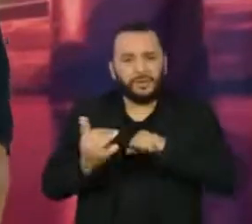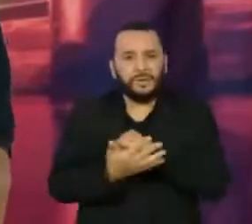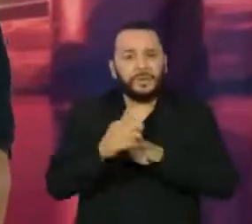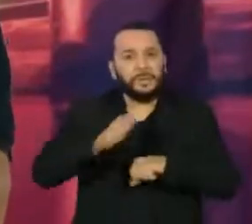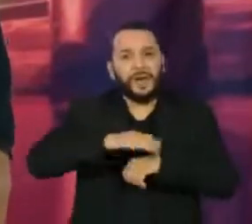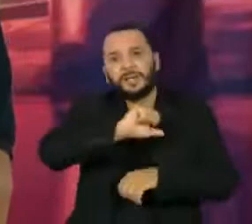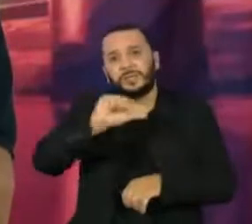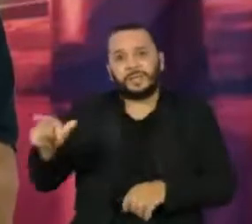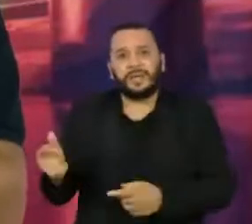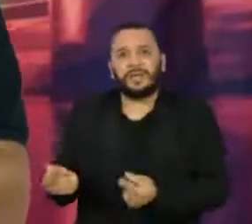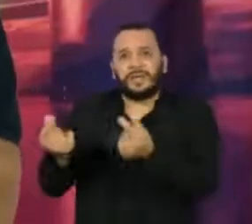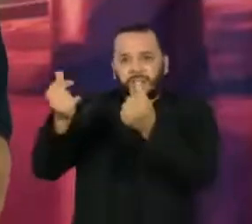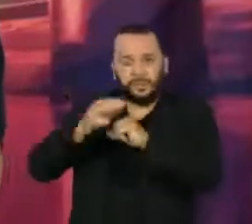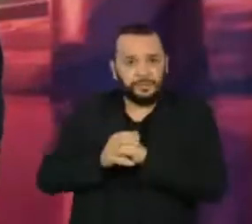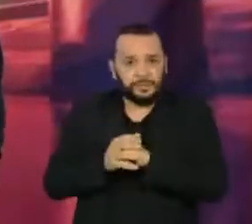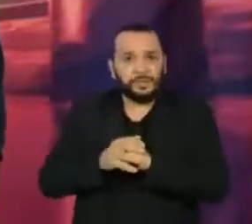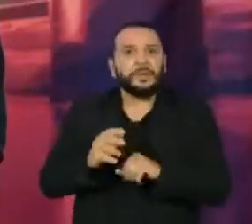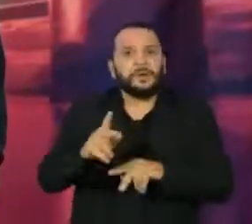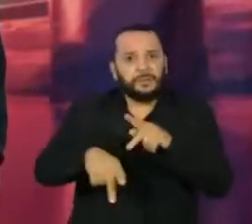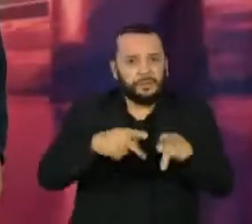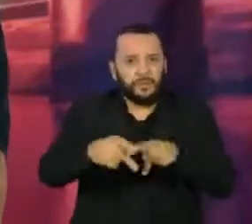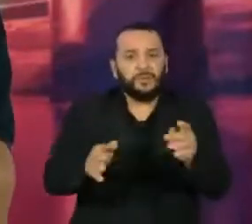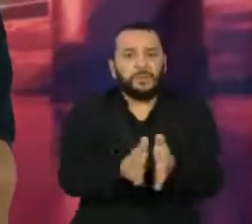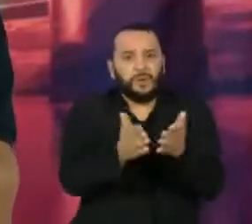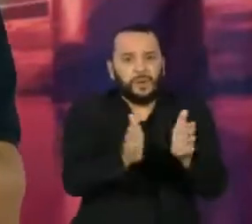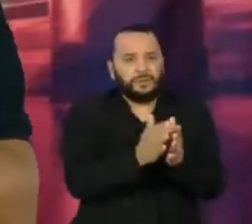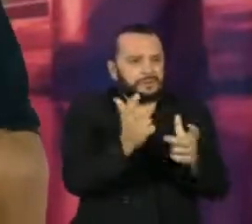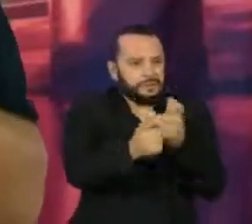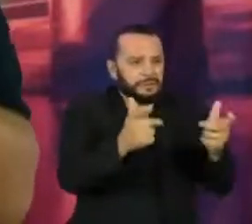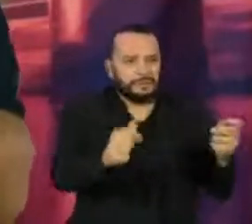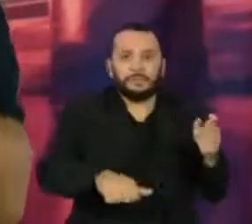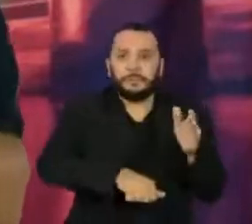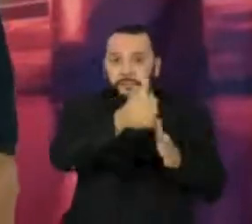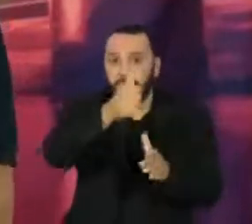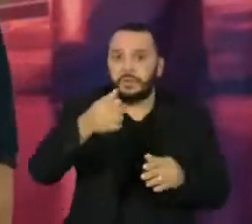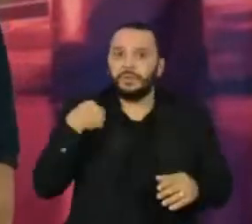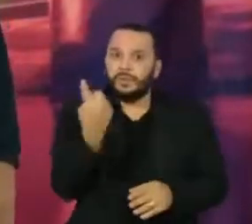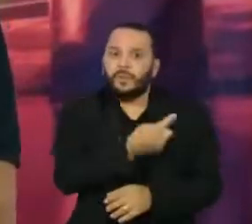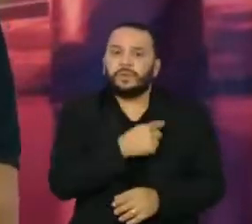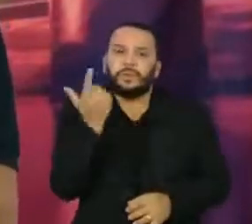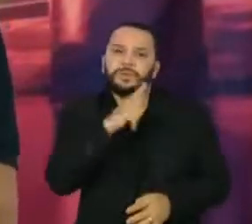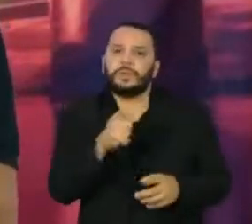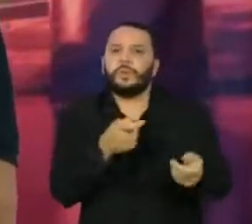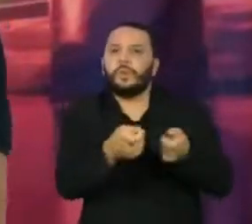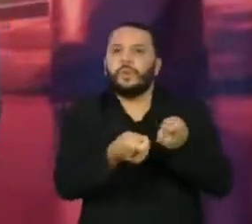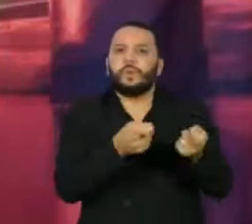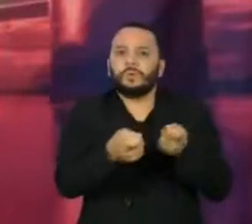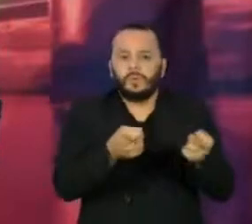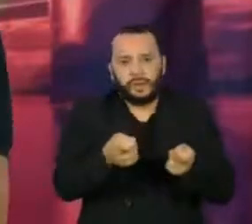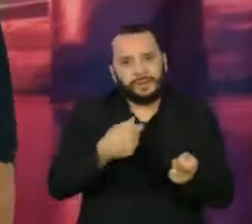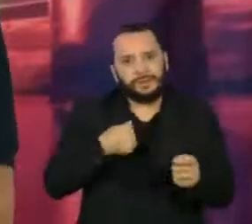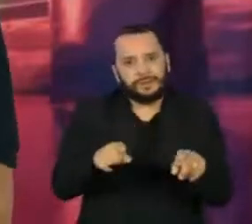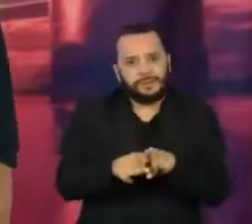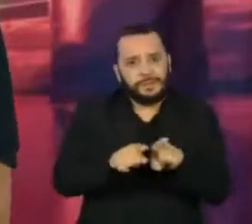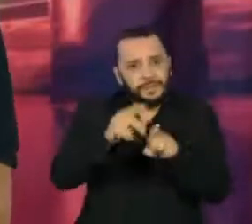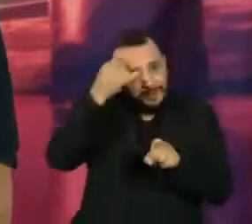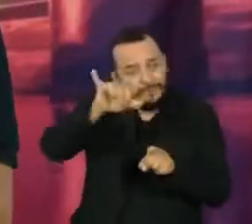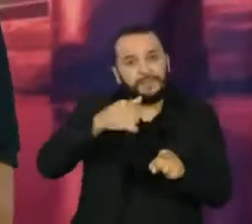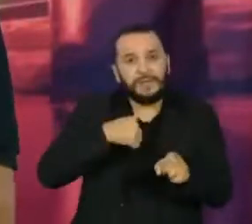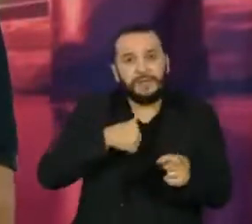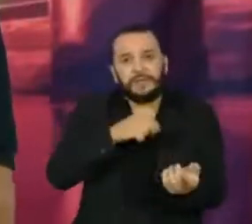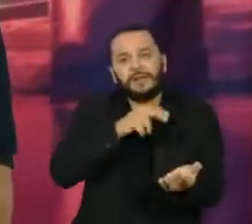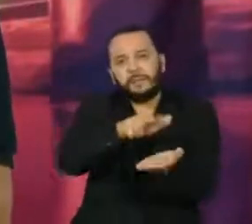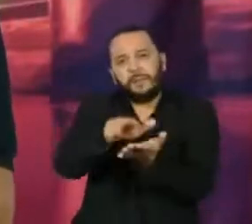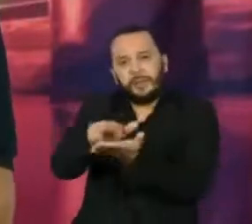as populações mais vulneráveis sendo vacinadas primeiro, a gente consegue controlar as hospitalizações e boa parte das